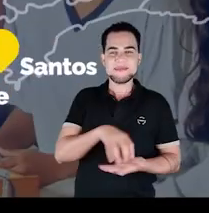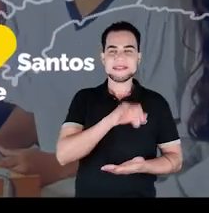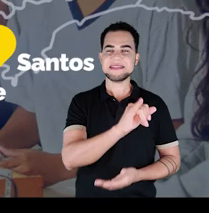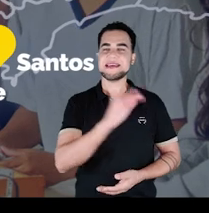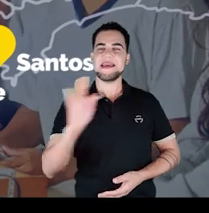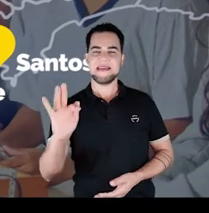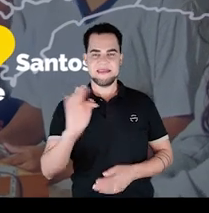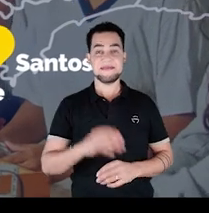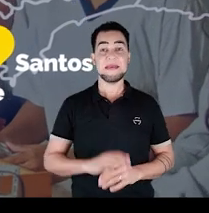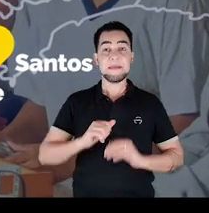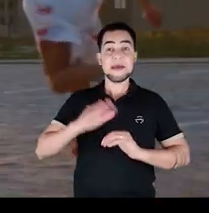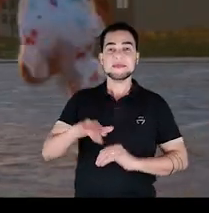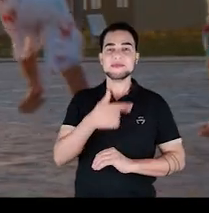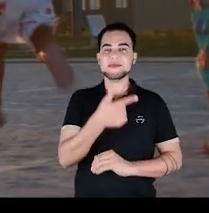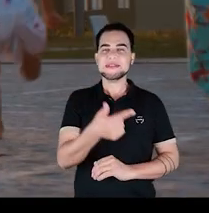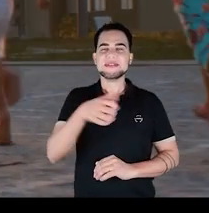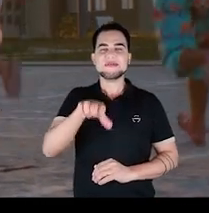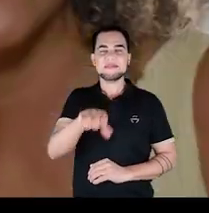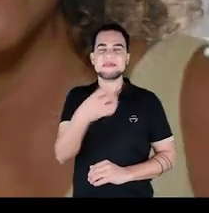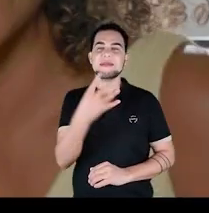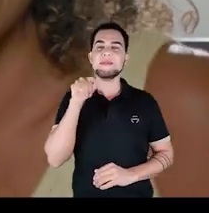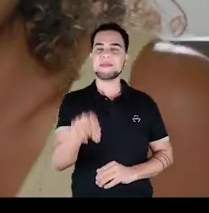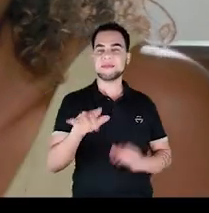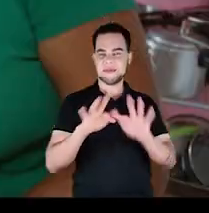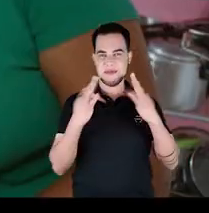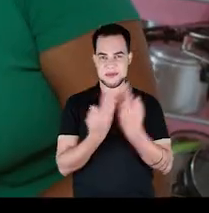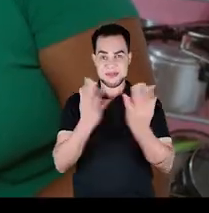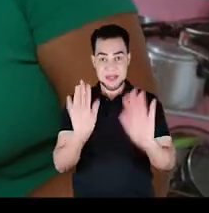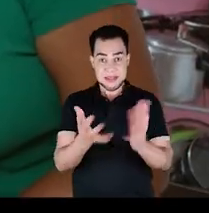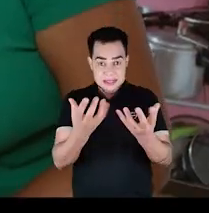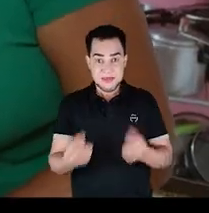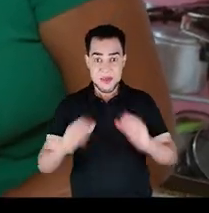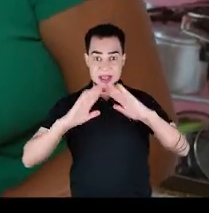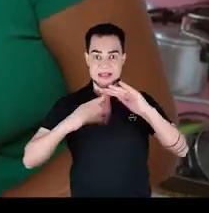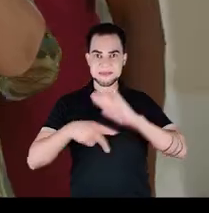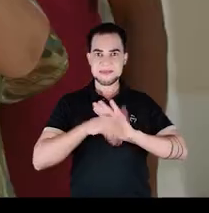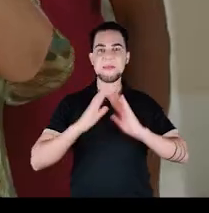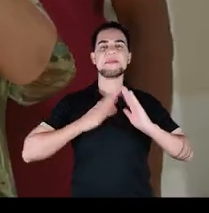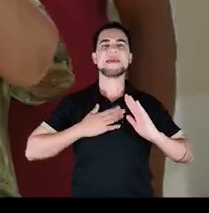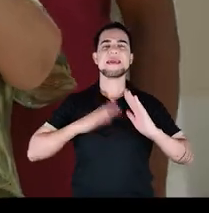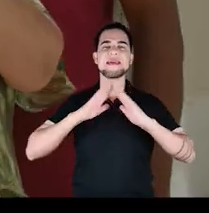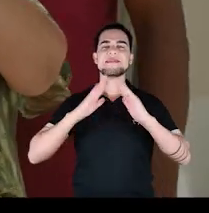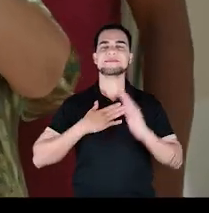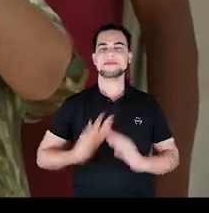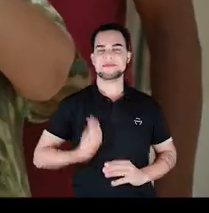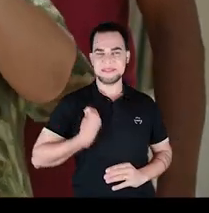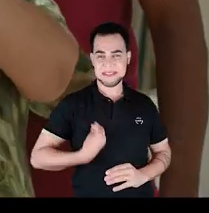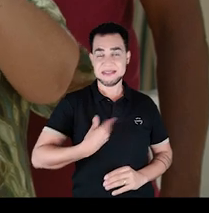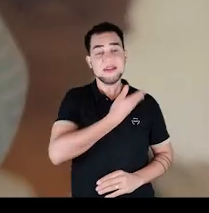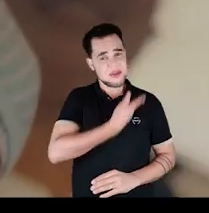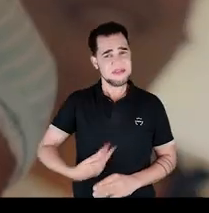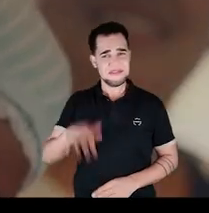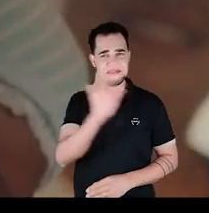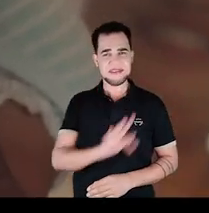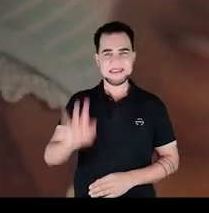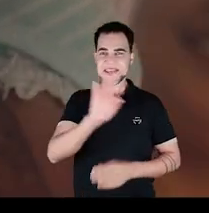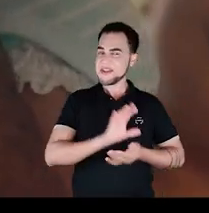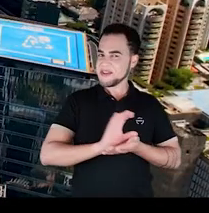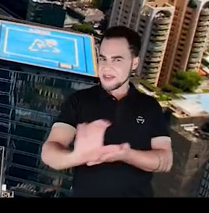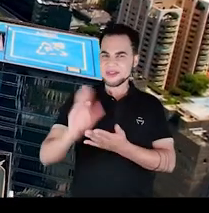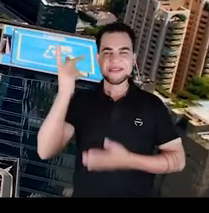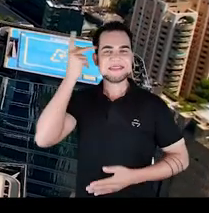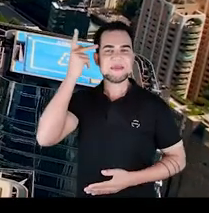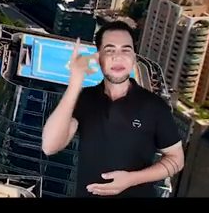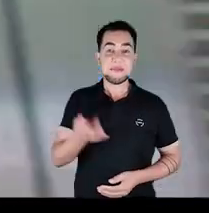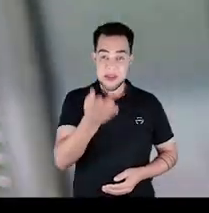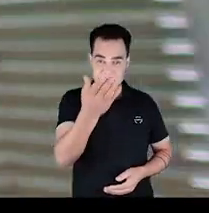de institutos federais. E mais de 294 mil famílias já receberam a casa própria do Minha Casa Minha Vida. É o governo federal